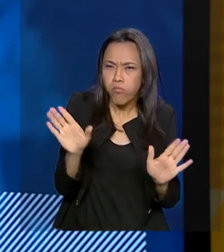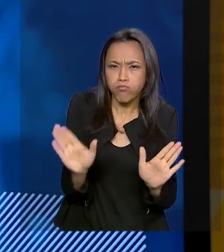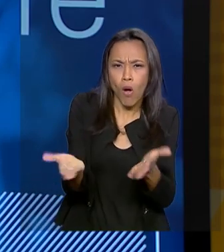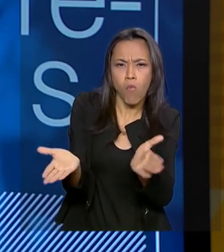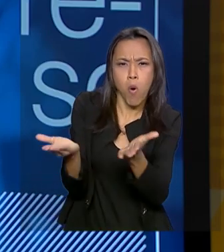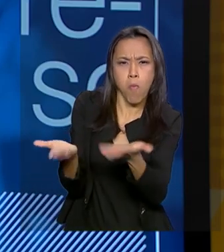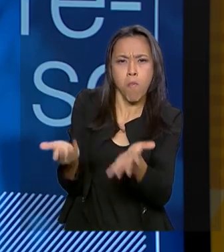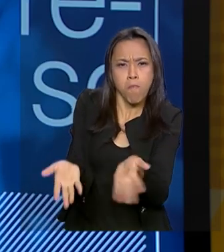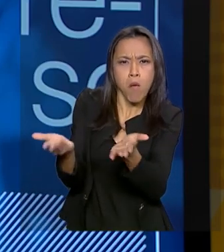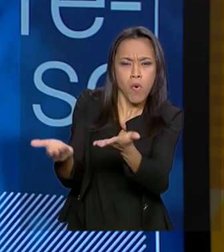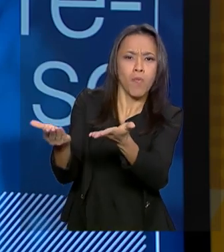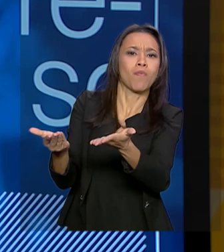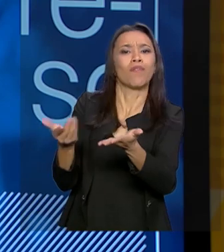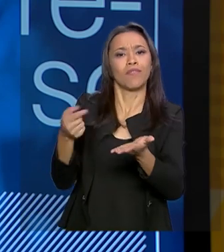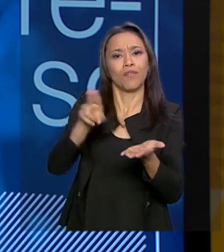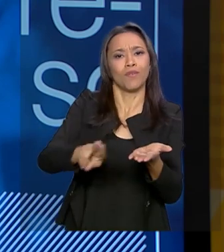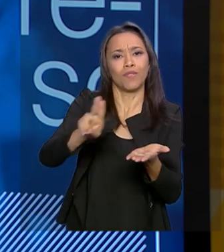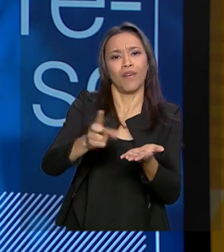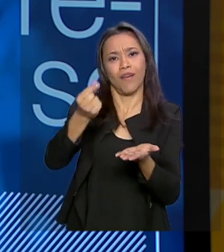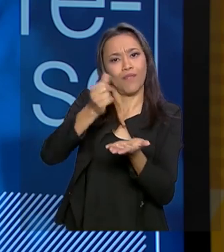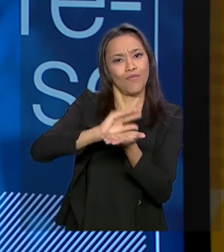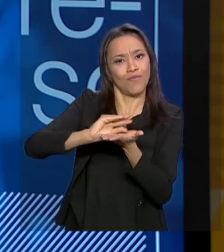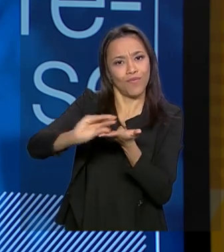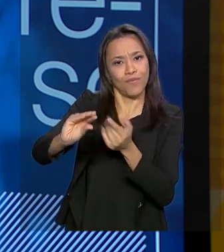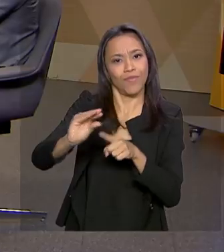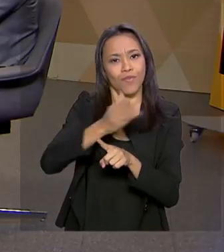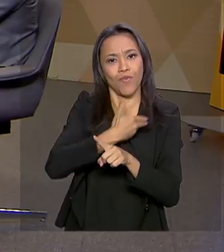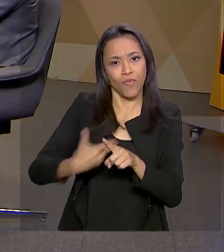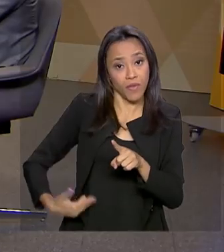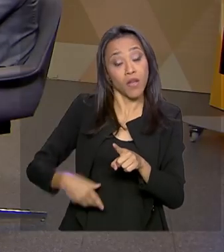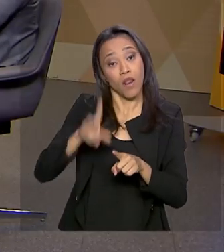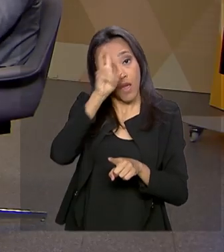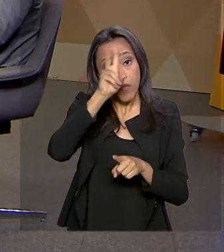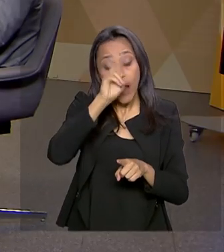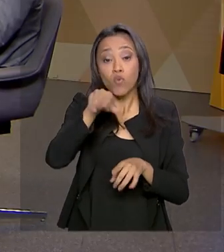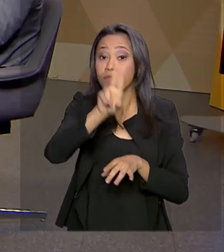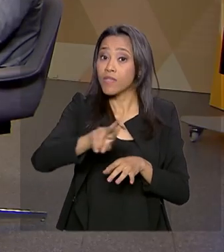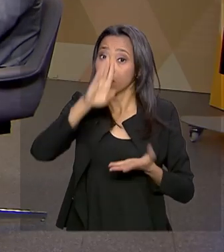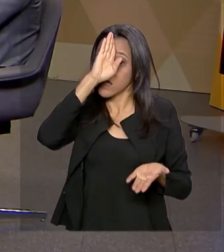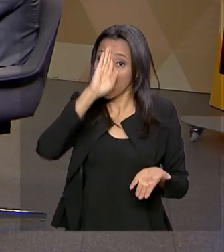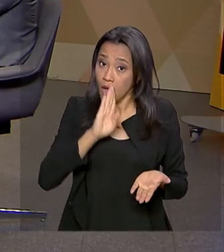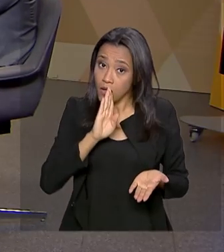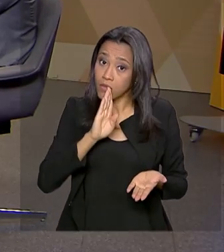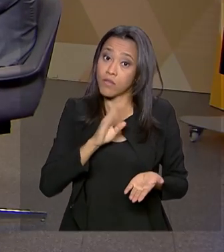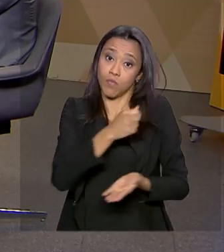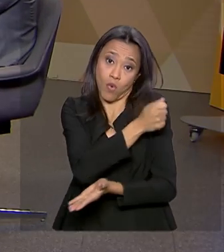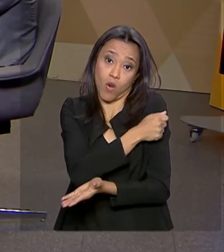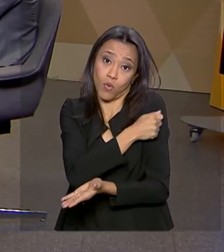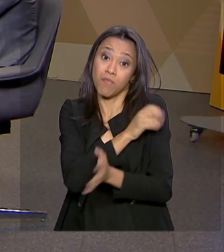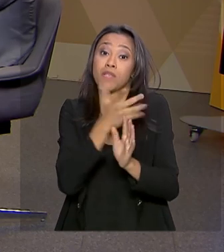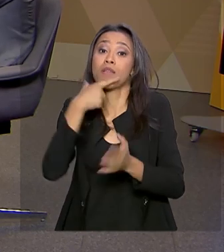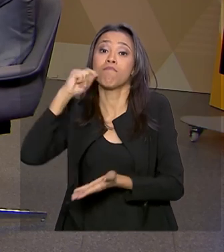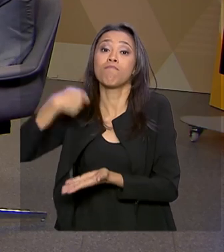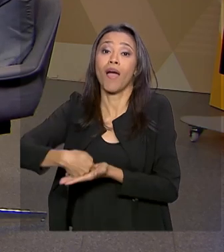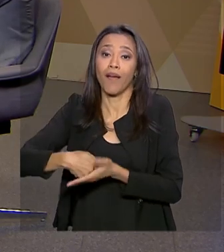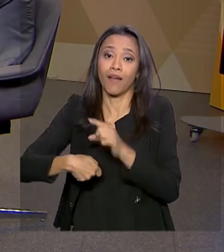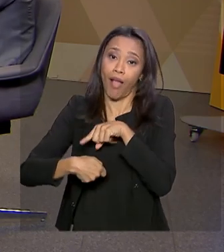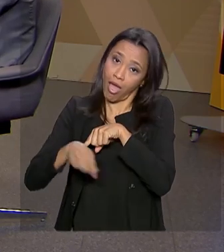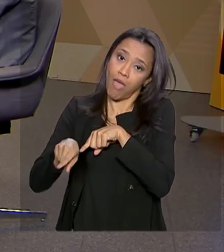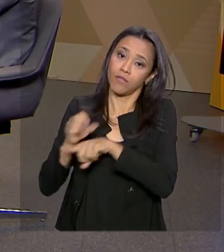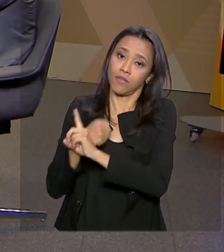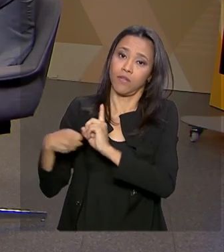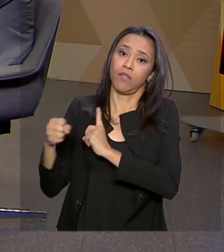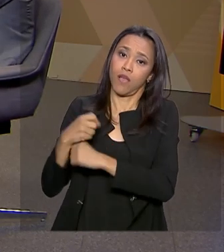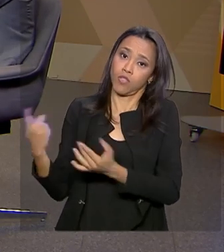maior responsabilidade com o recurso público. É bom deixar claro que a universidade é gratuita para o aluno, mas alguém paga essa conta. E é a nossa sociedade.